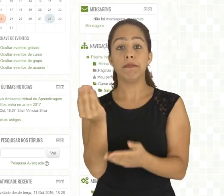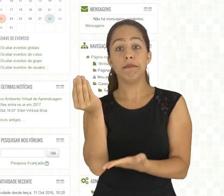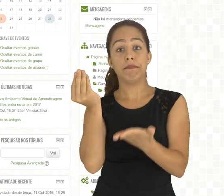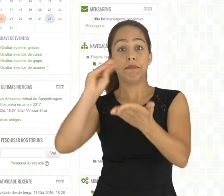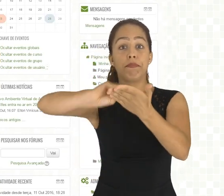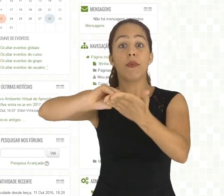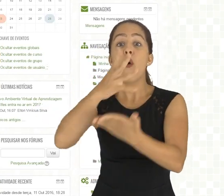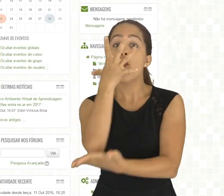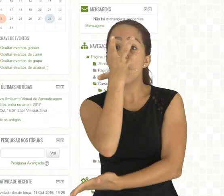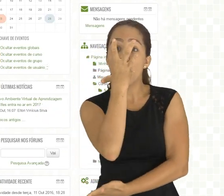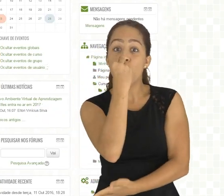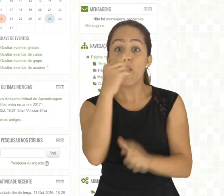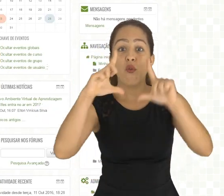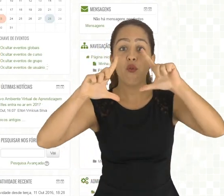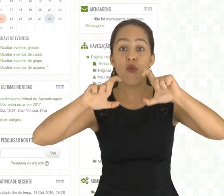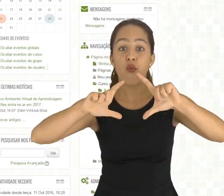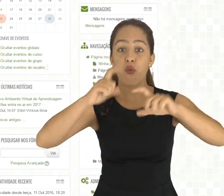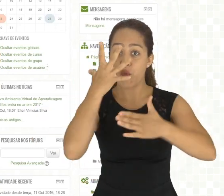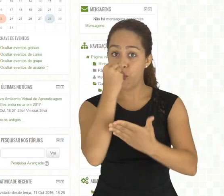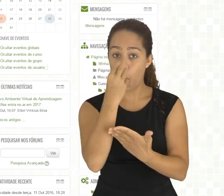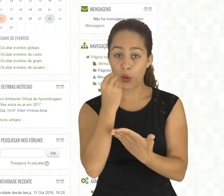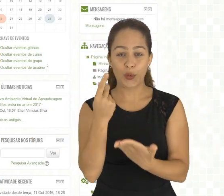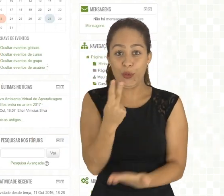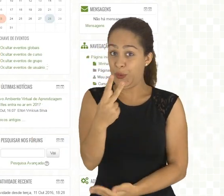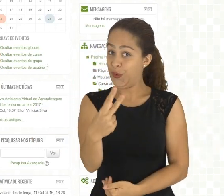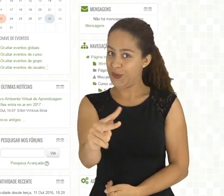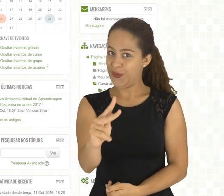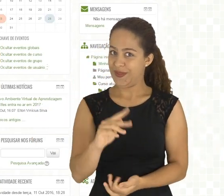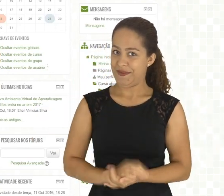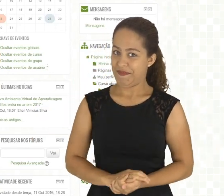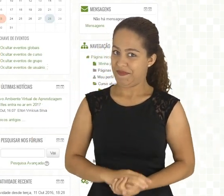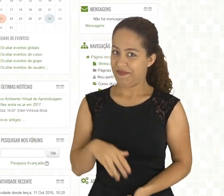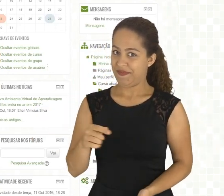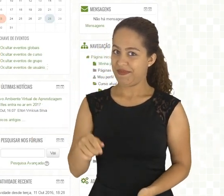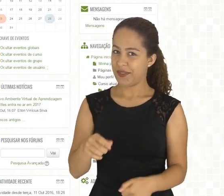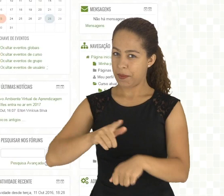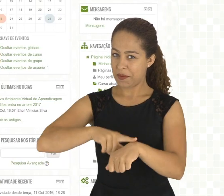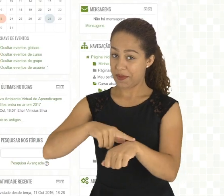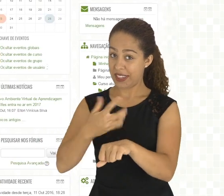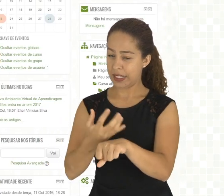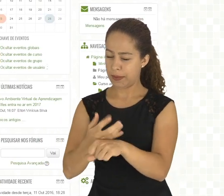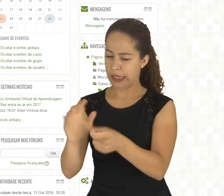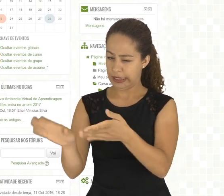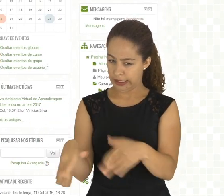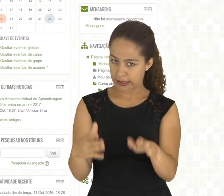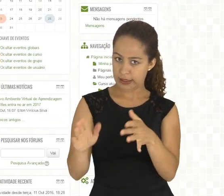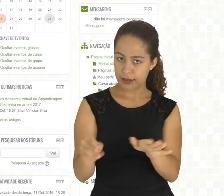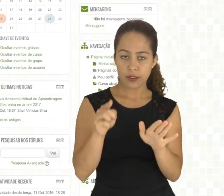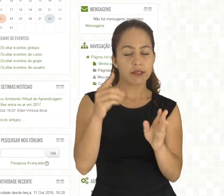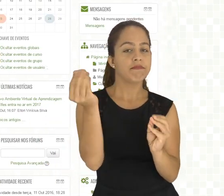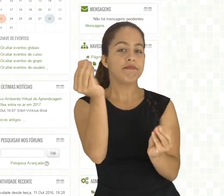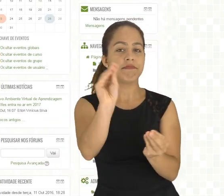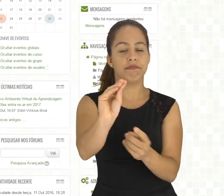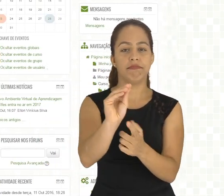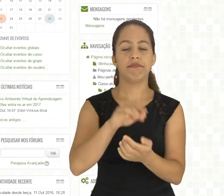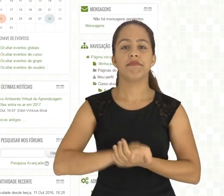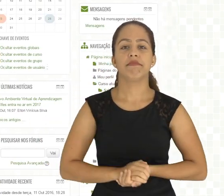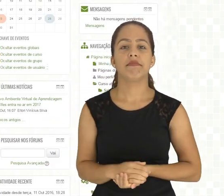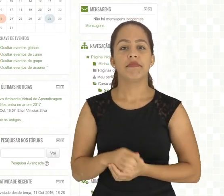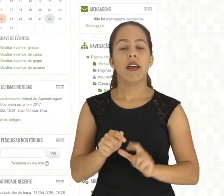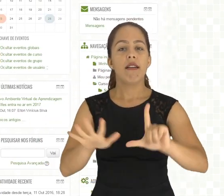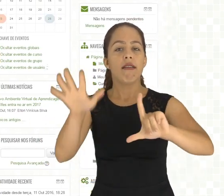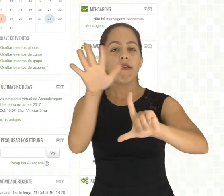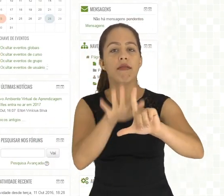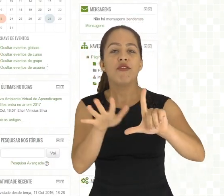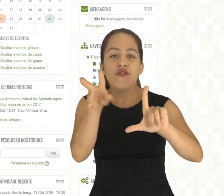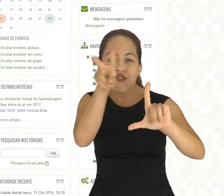foto sua aqui, onde você vai visualizar durante a participação na disciplina. Essa é uma